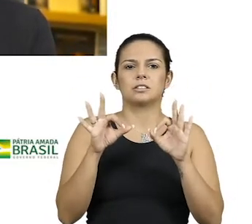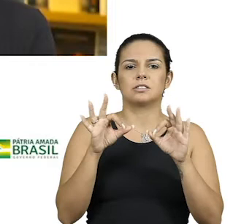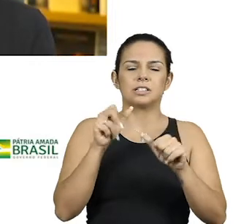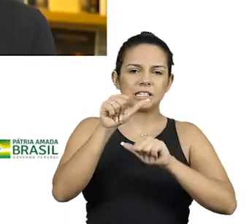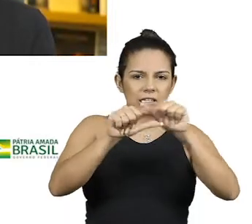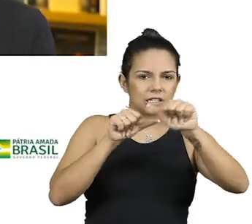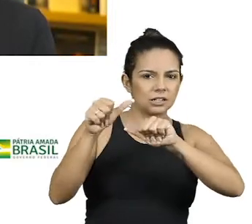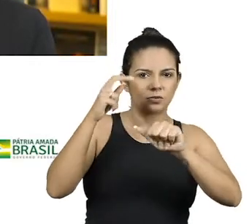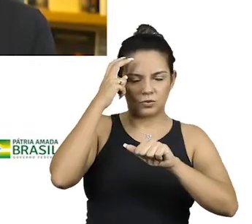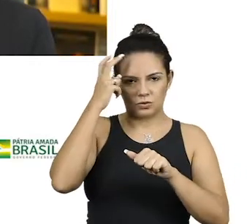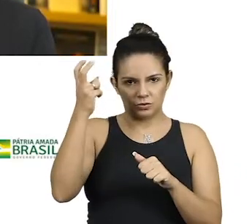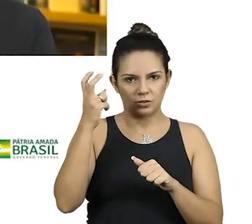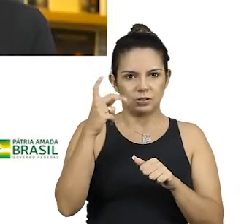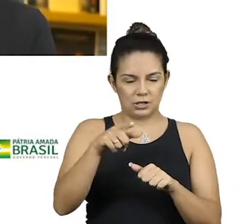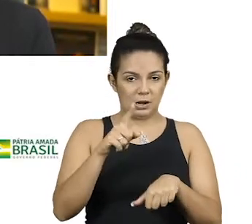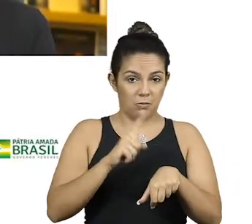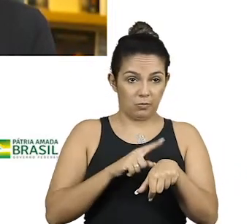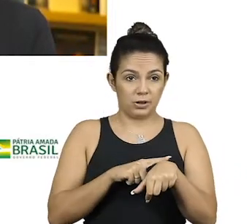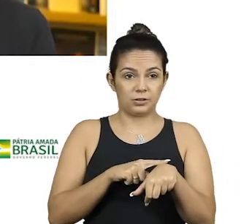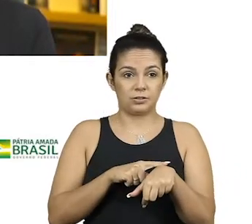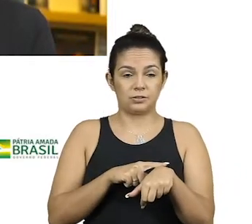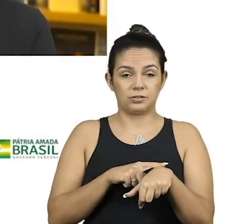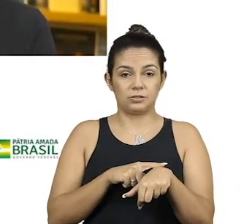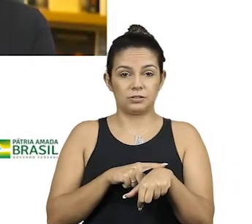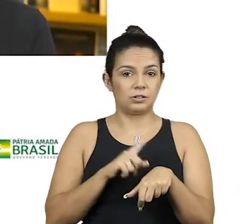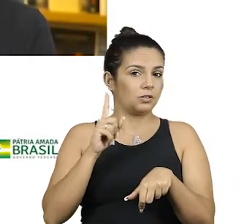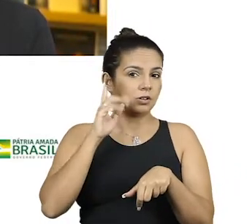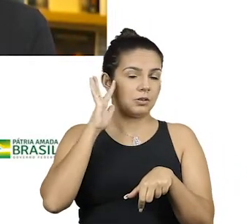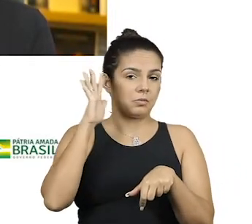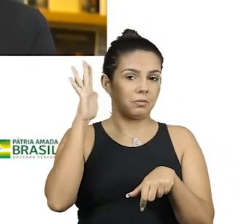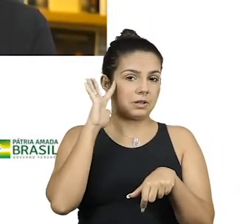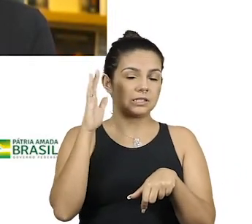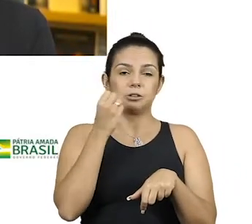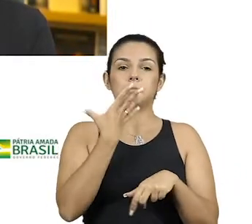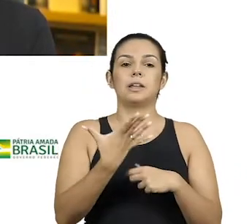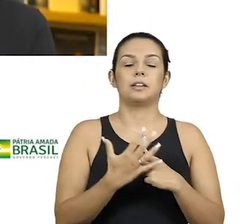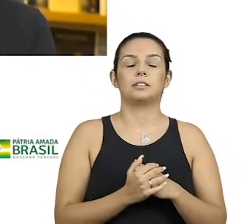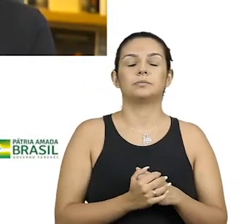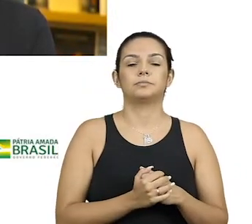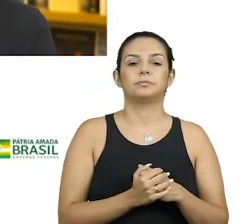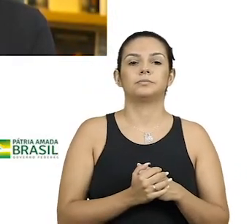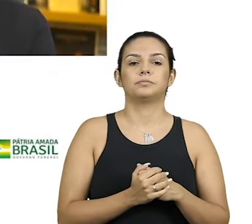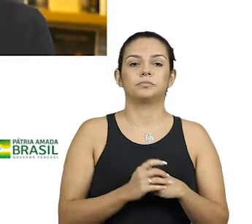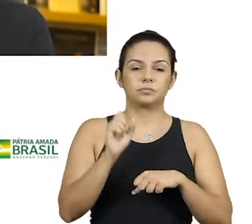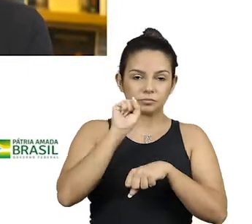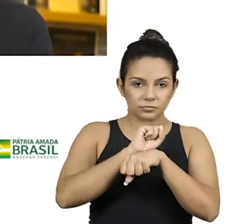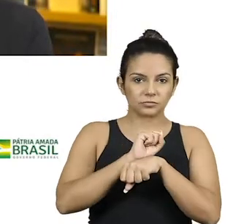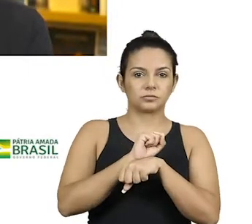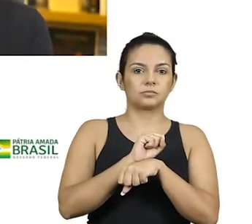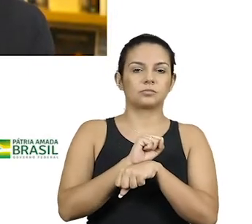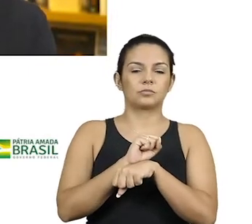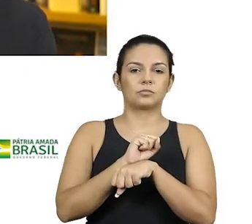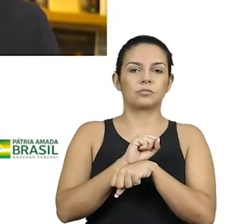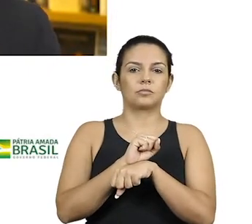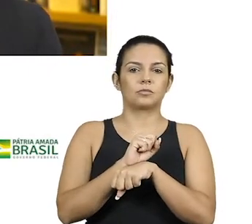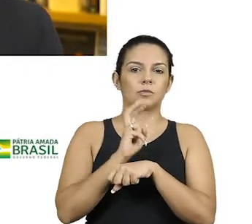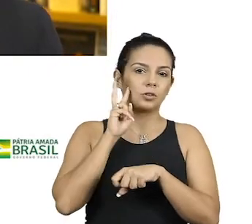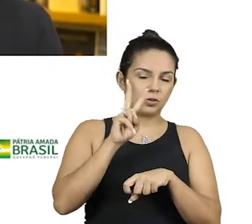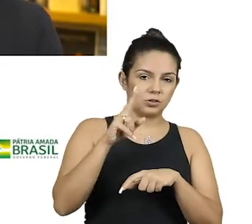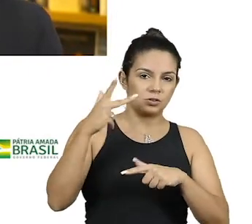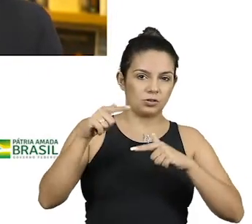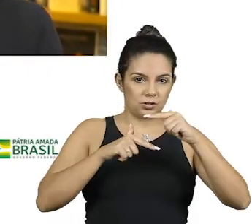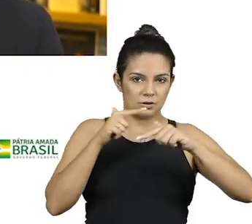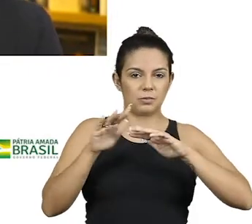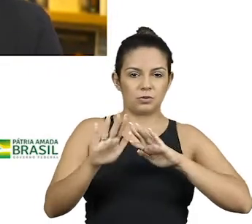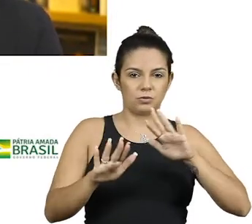as transformações culturais daquele momento, que ainda não foi pensado bem. Tinha que dar uma paradinha e dar uma olhadinha para que esse seu trabalho